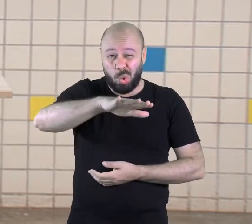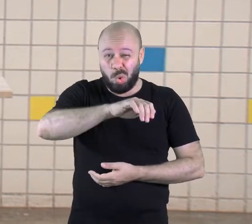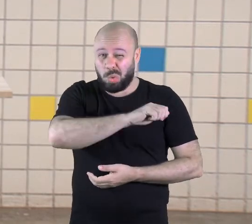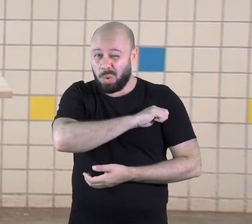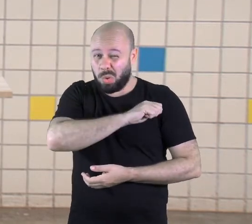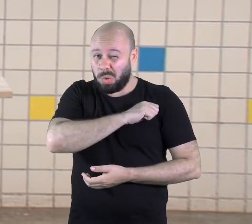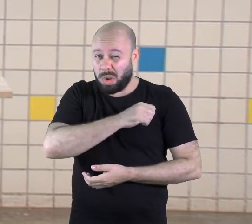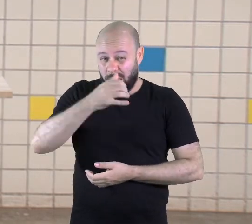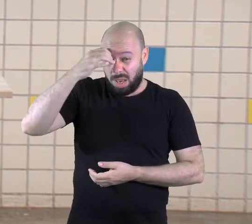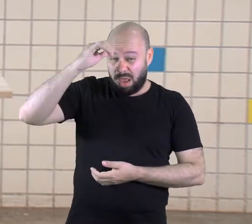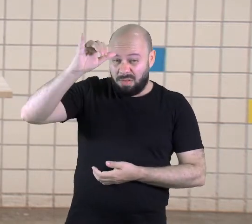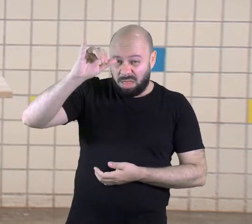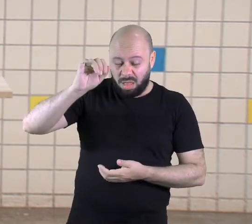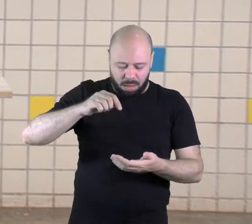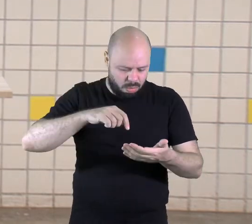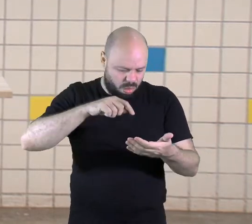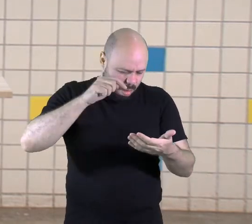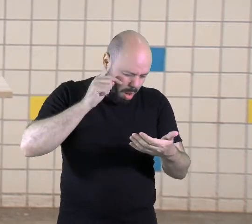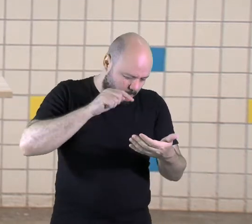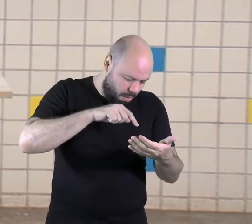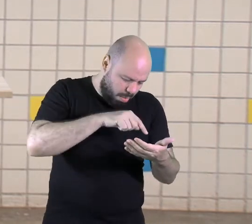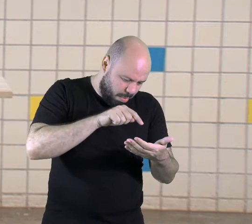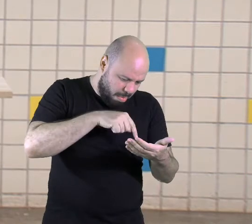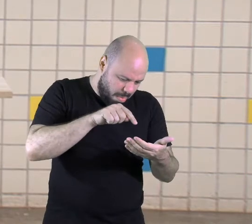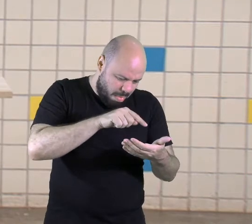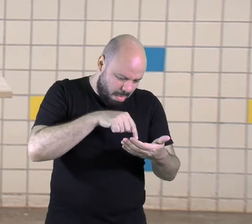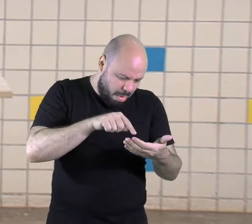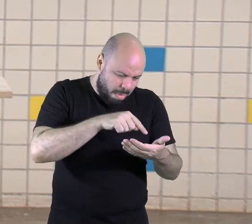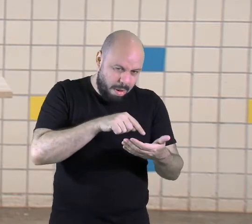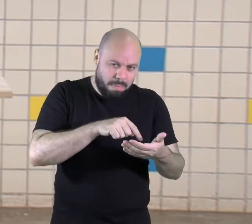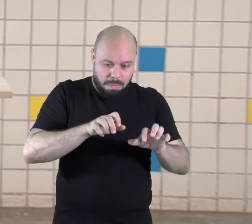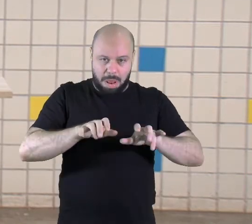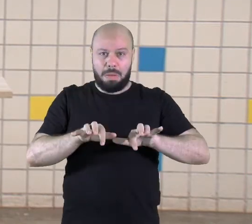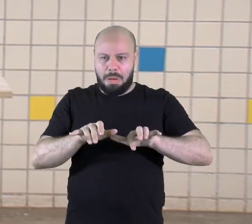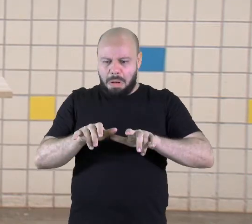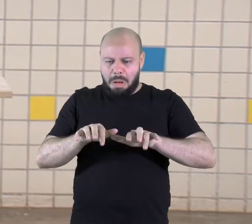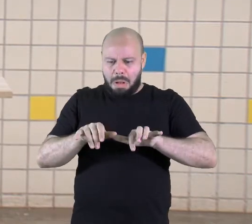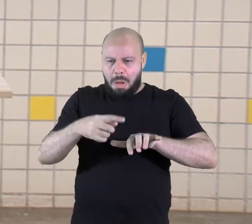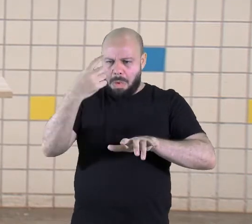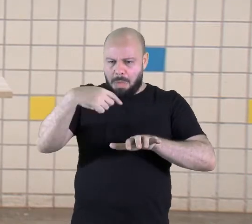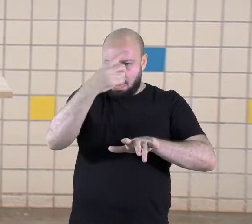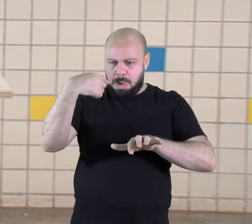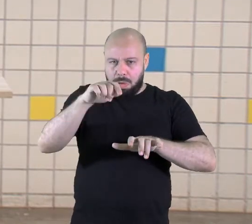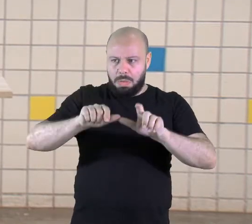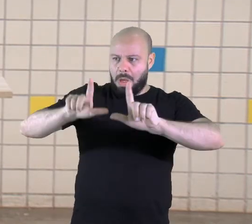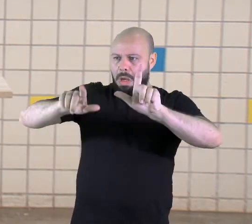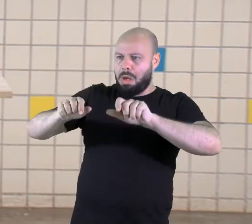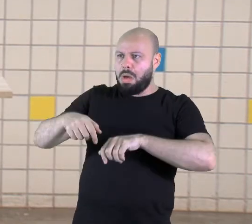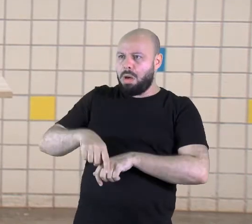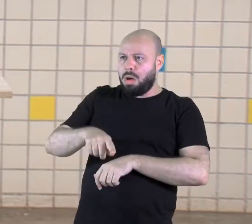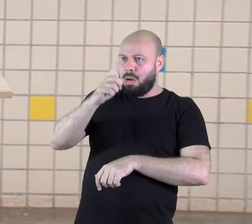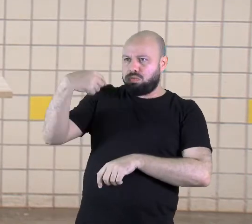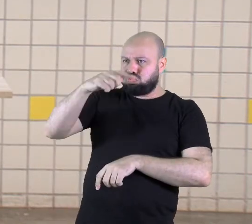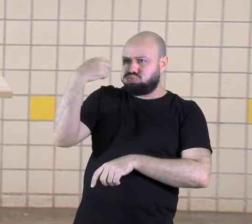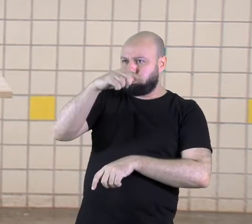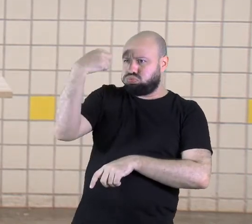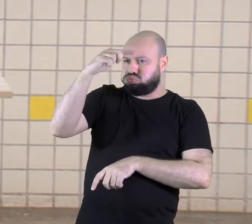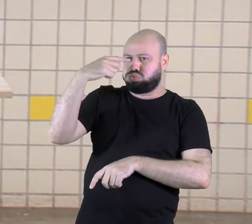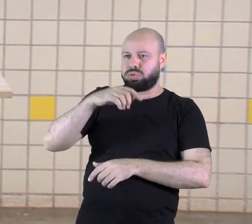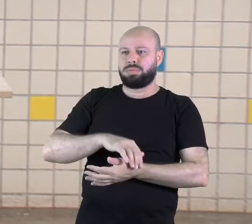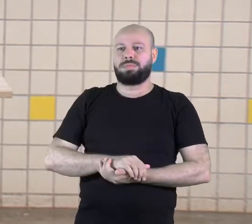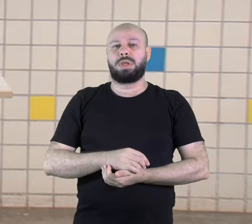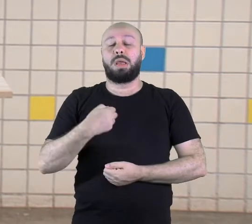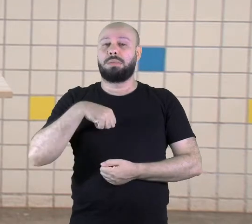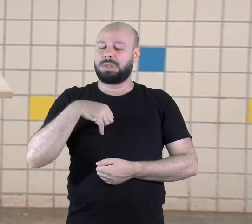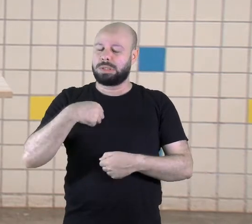tempo em frente ao celular? Em frente ao computador? Em frente à televisão? Mas tem que ter essa precaução.